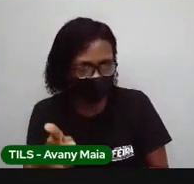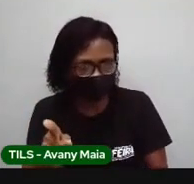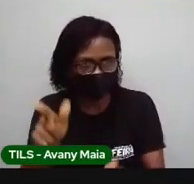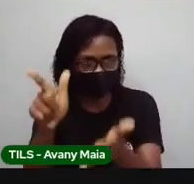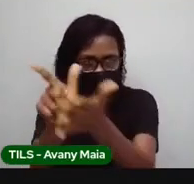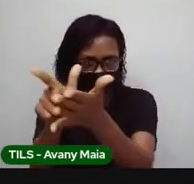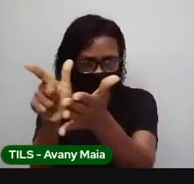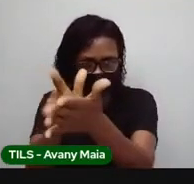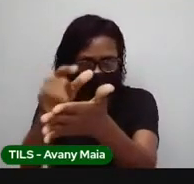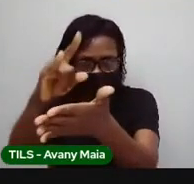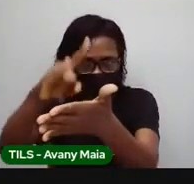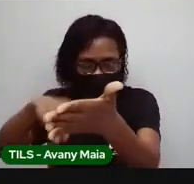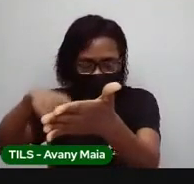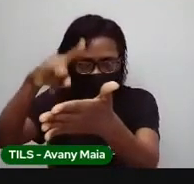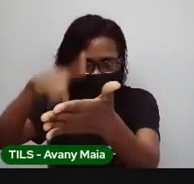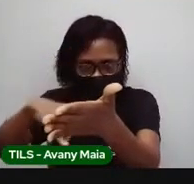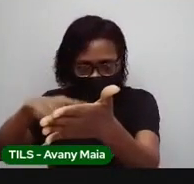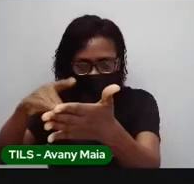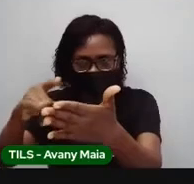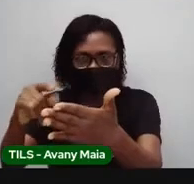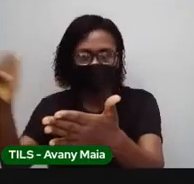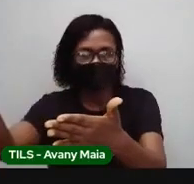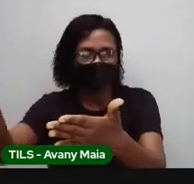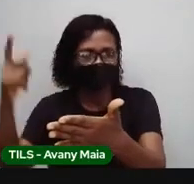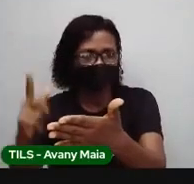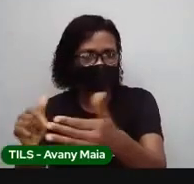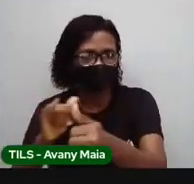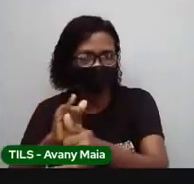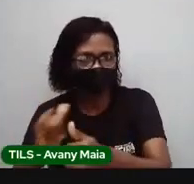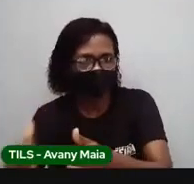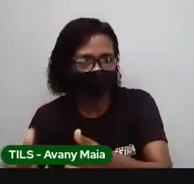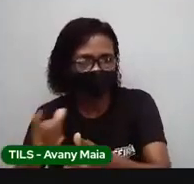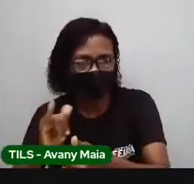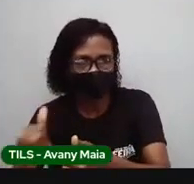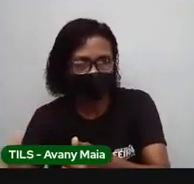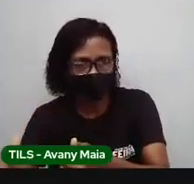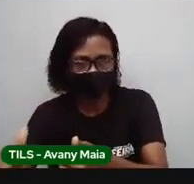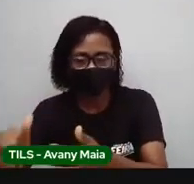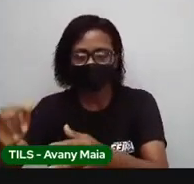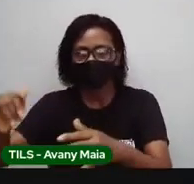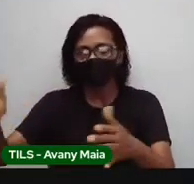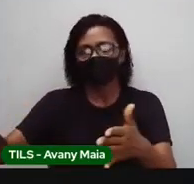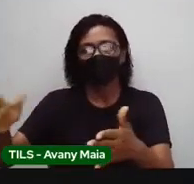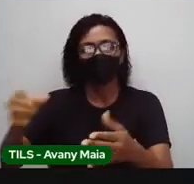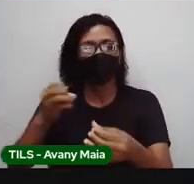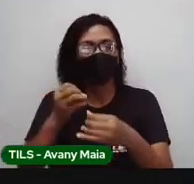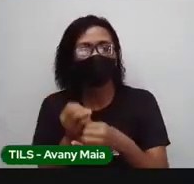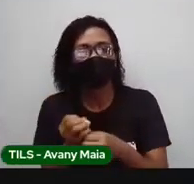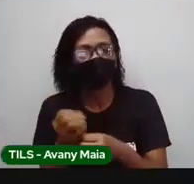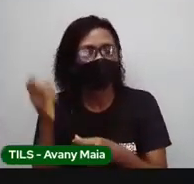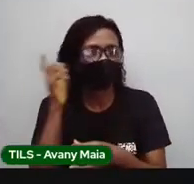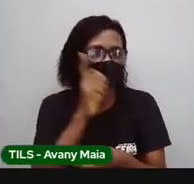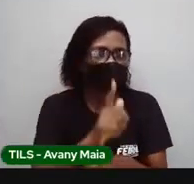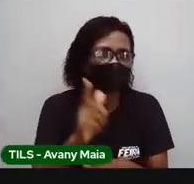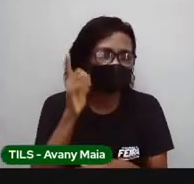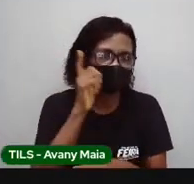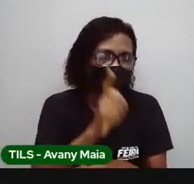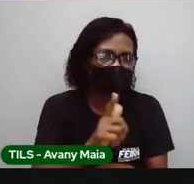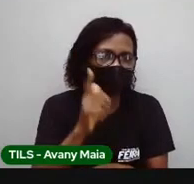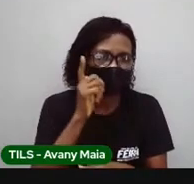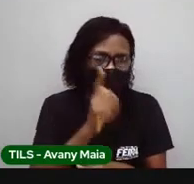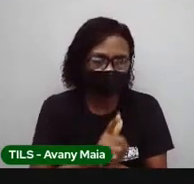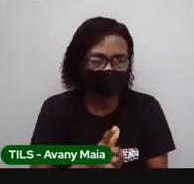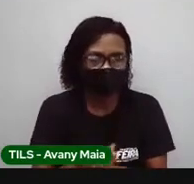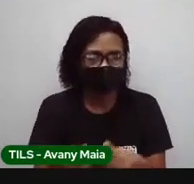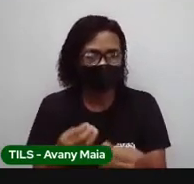energia aí da sua casa, o consumo de cada mês está em kilowatt hora?